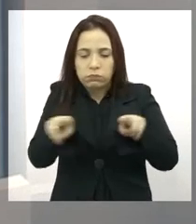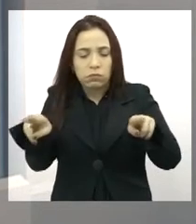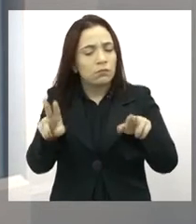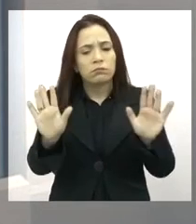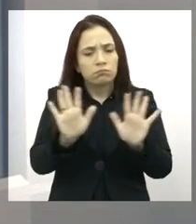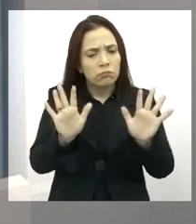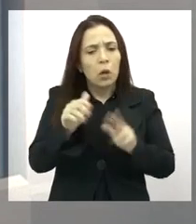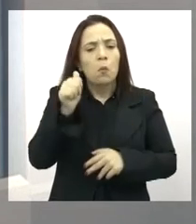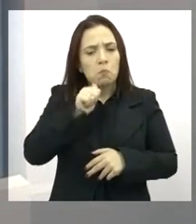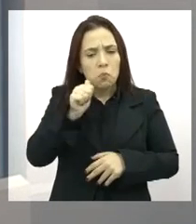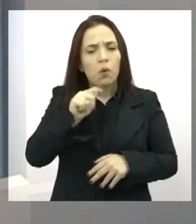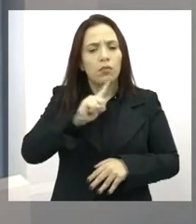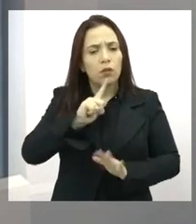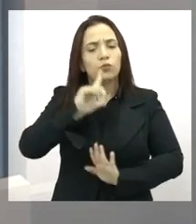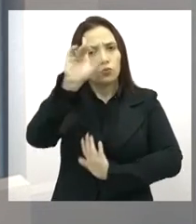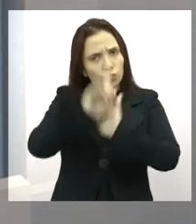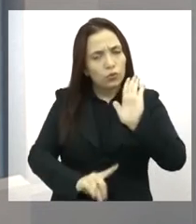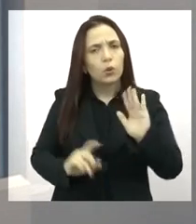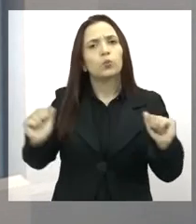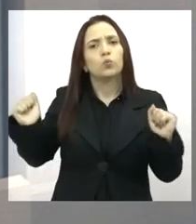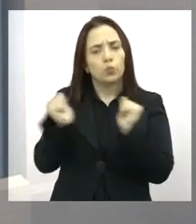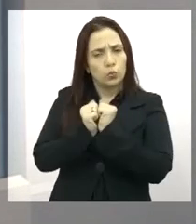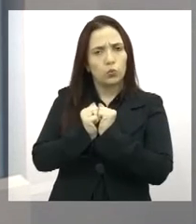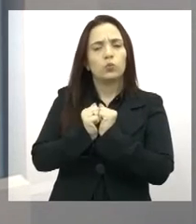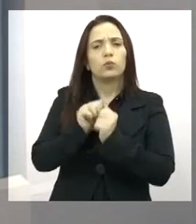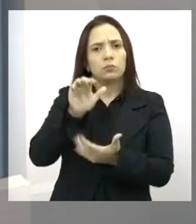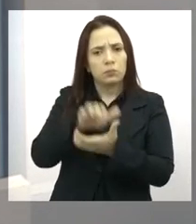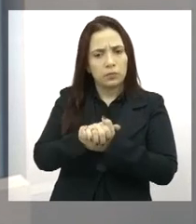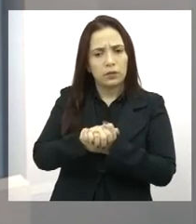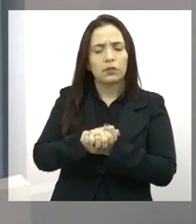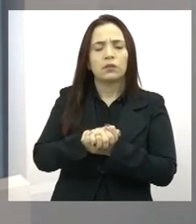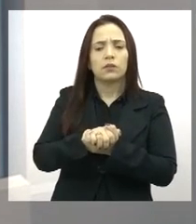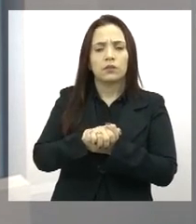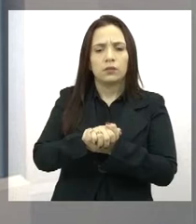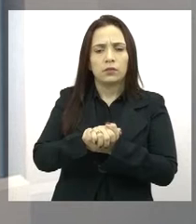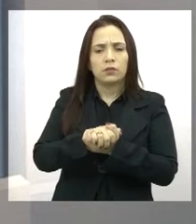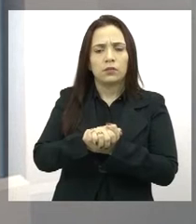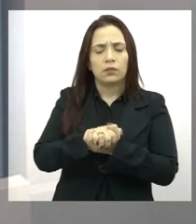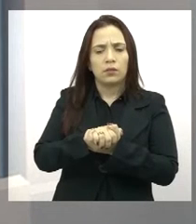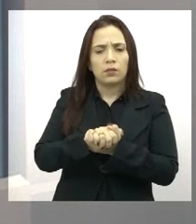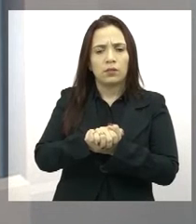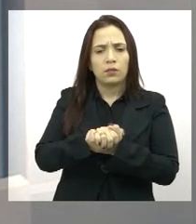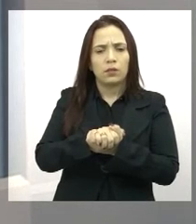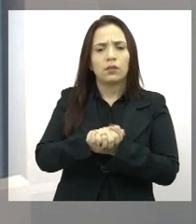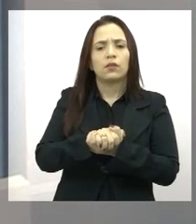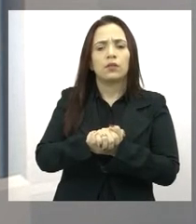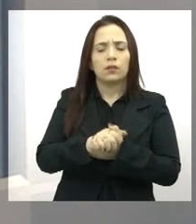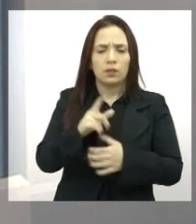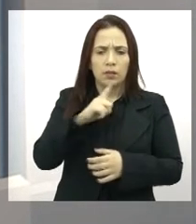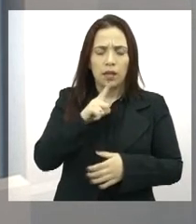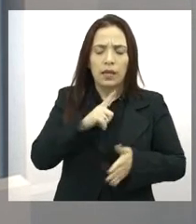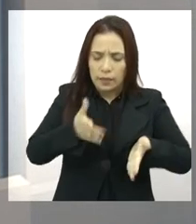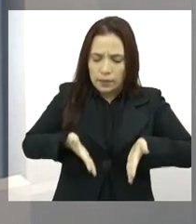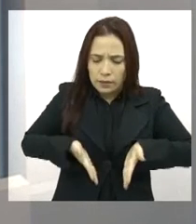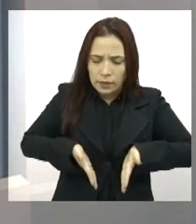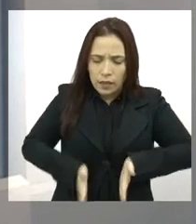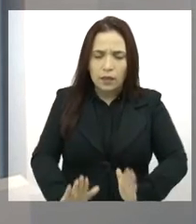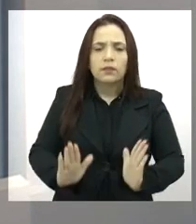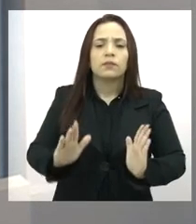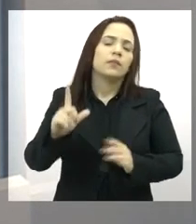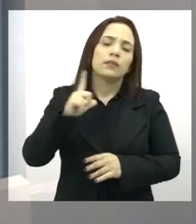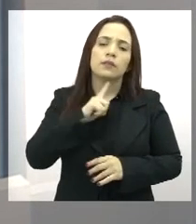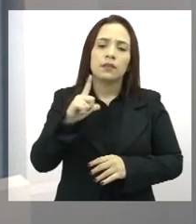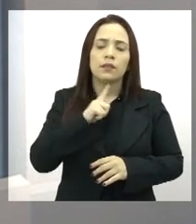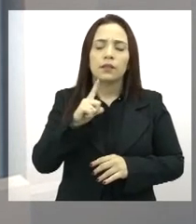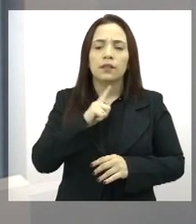a mulher tem o direito de ter alguém ali do seu lado dando suporte, né, assistindo, acompanhando o nascimento do bebê, tem